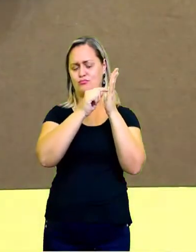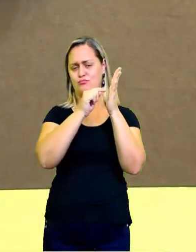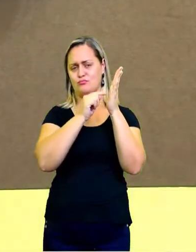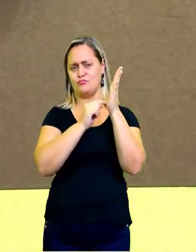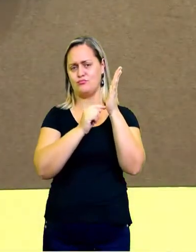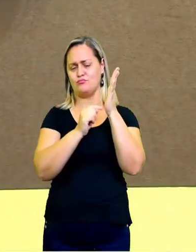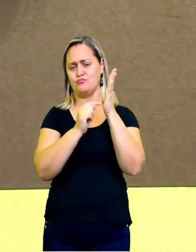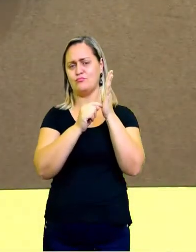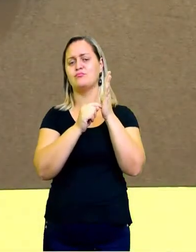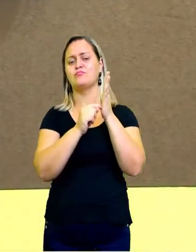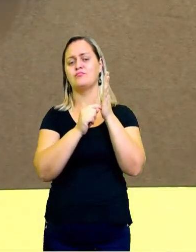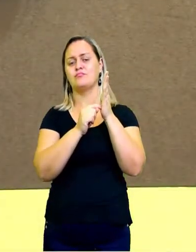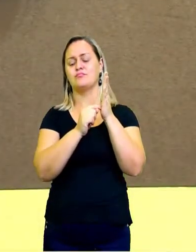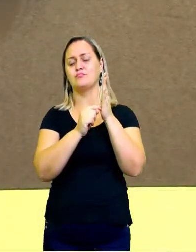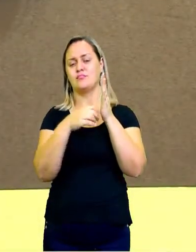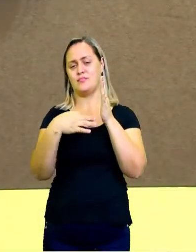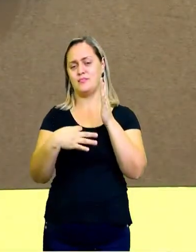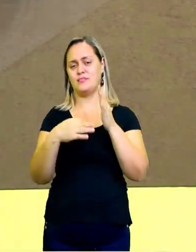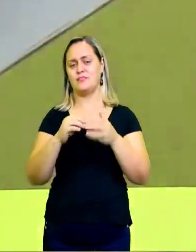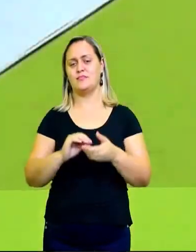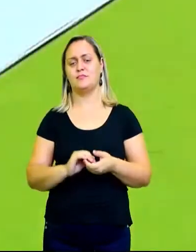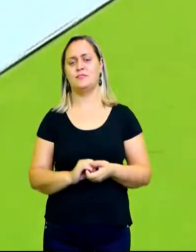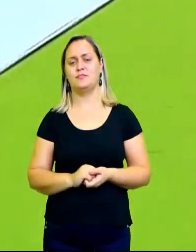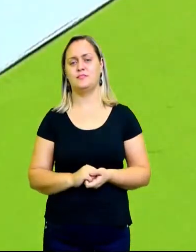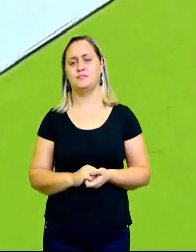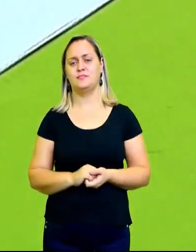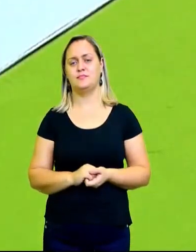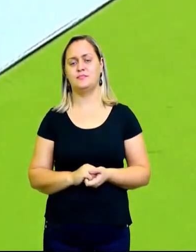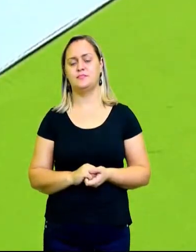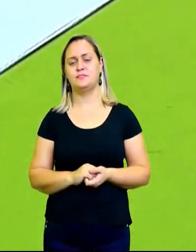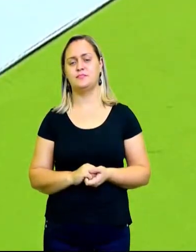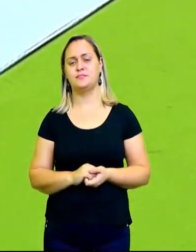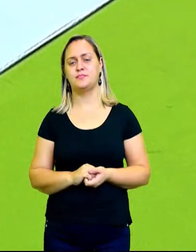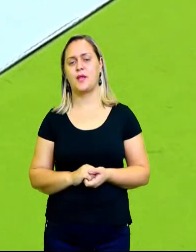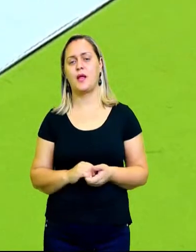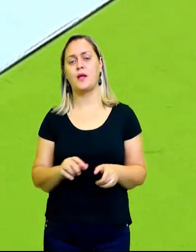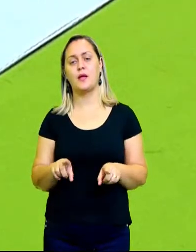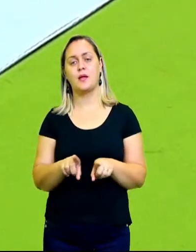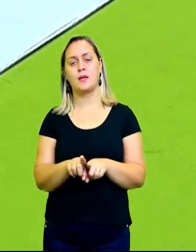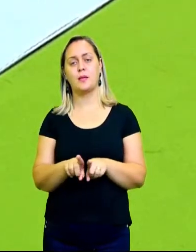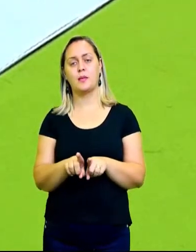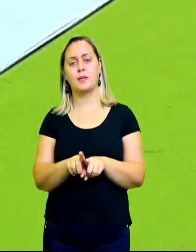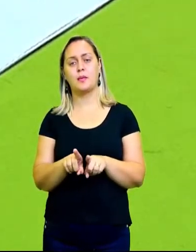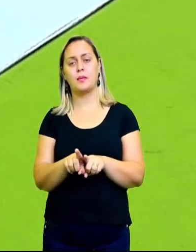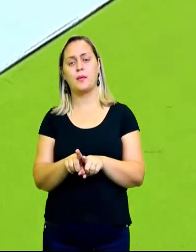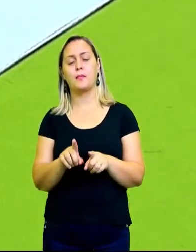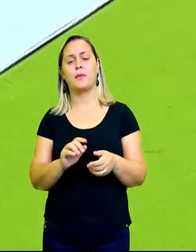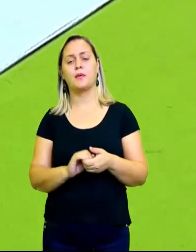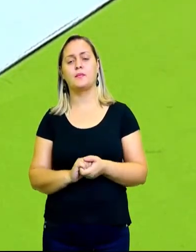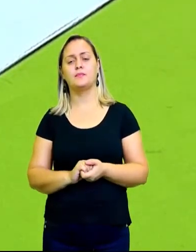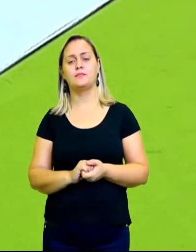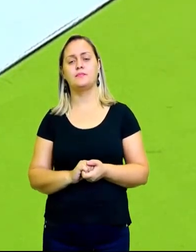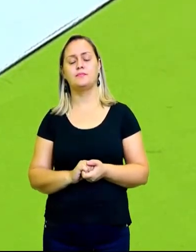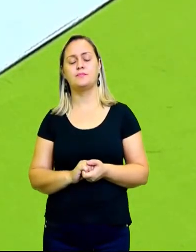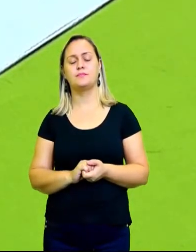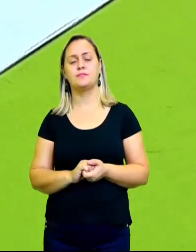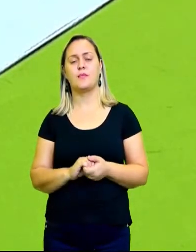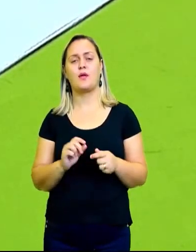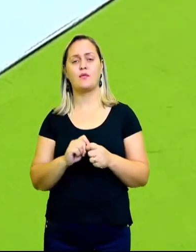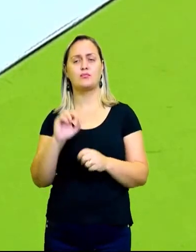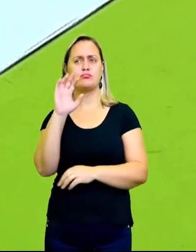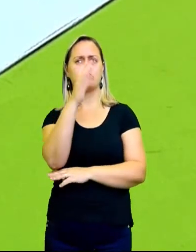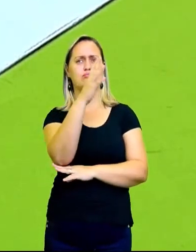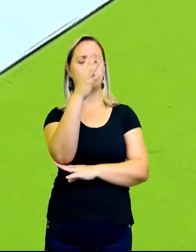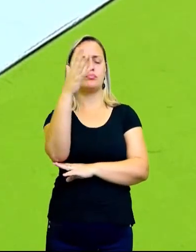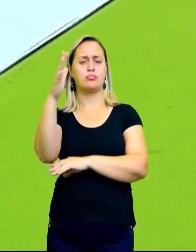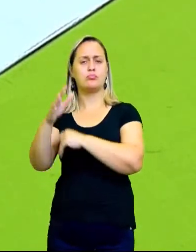espaço, não fica solto no ar, ele tem que ter um local de ancoragem, falando, minha árvore não está solta